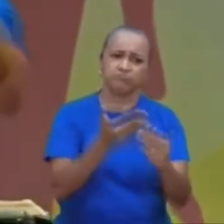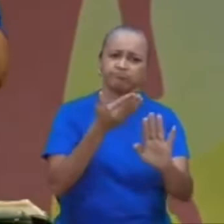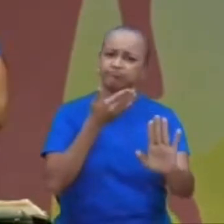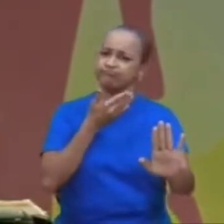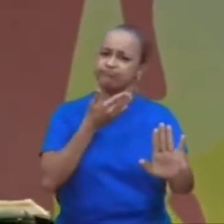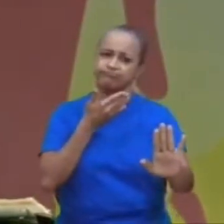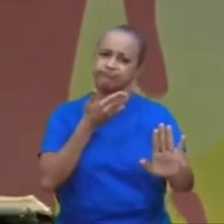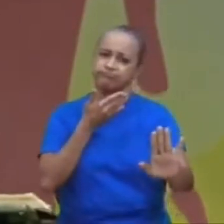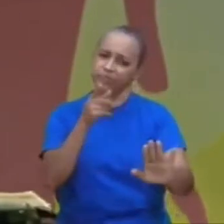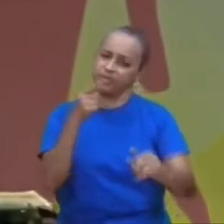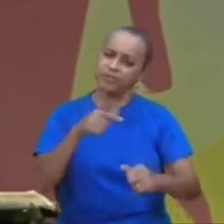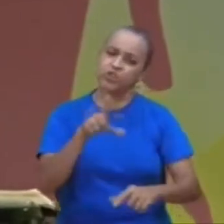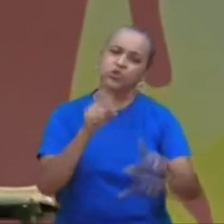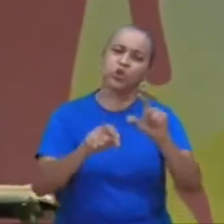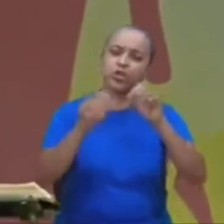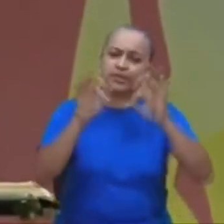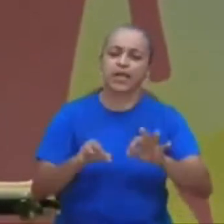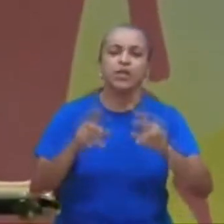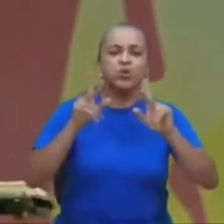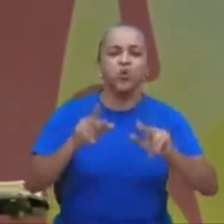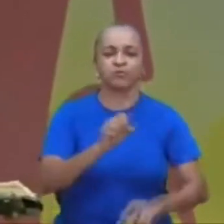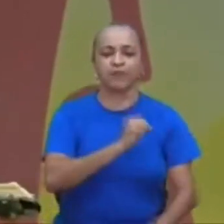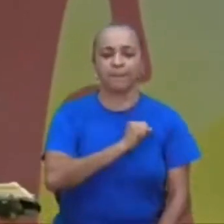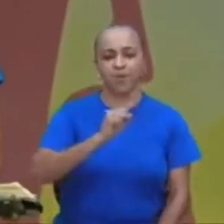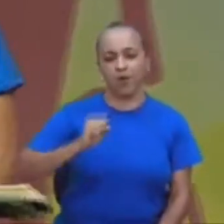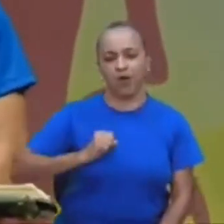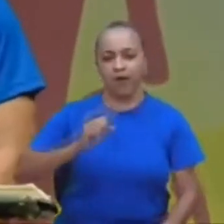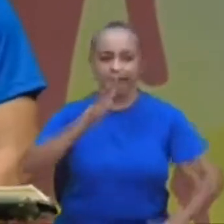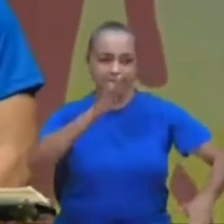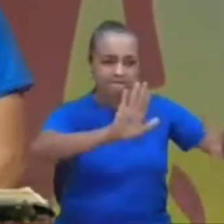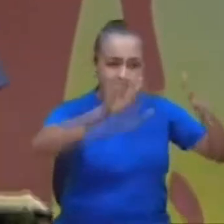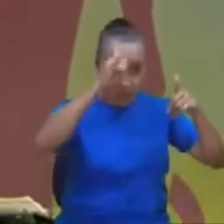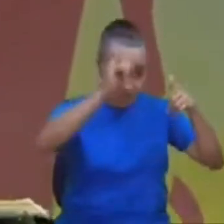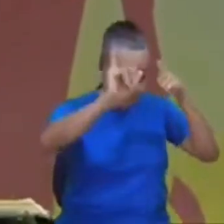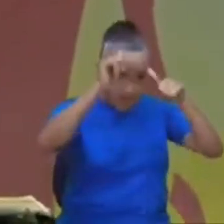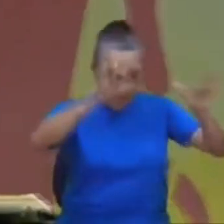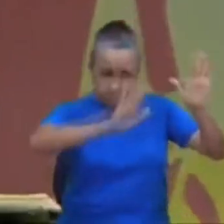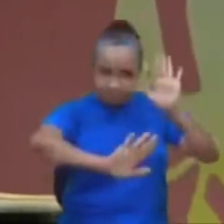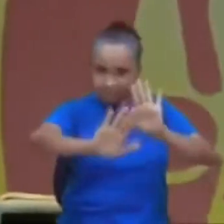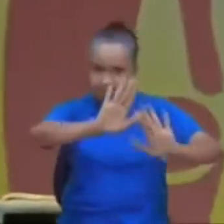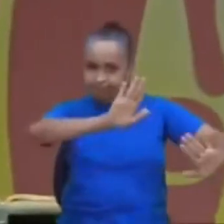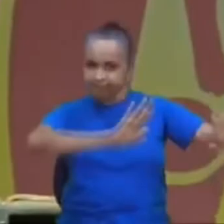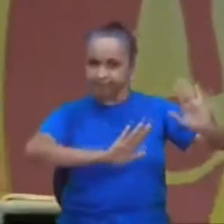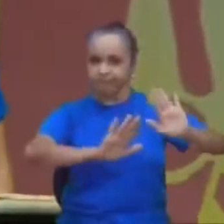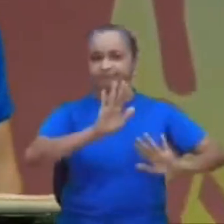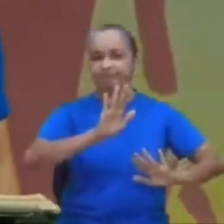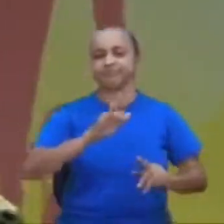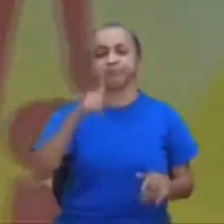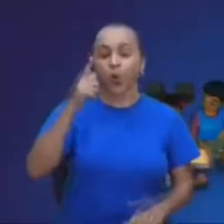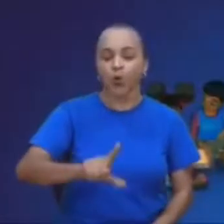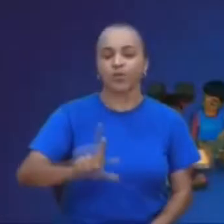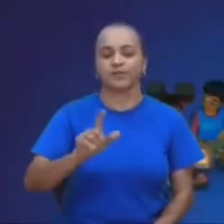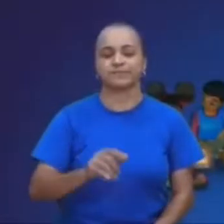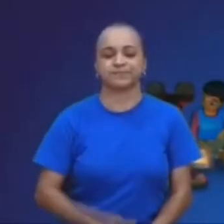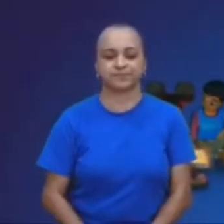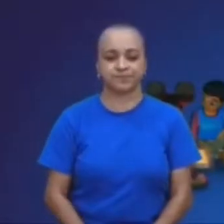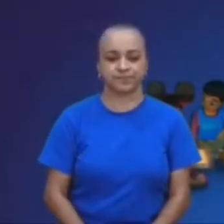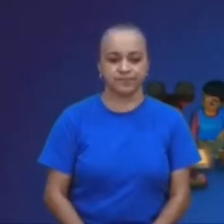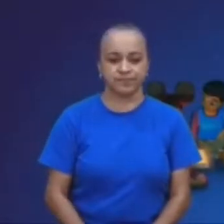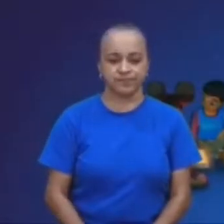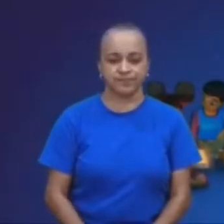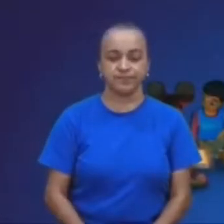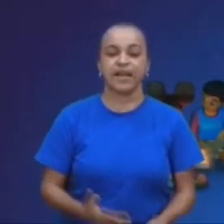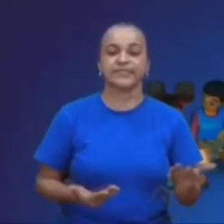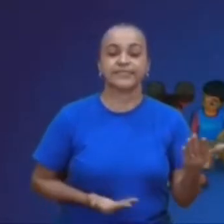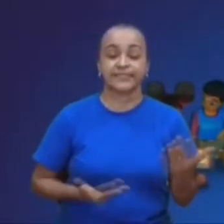façam as escolhas certas, como Samuel, não se contamine, próximo, a serva de Naaman, a